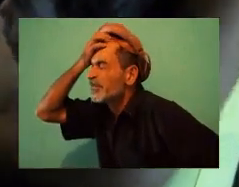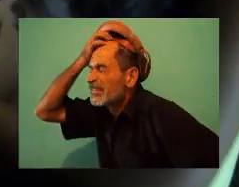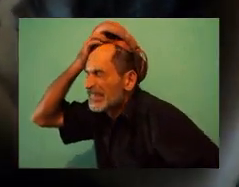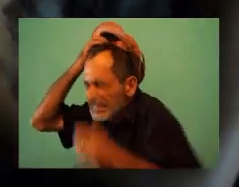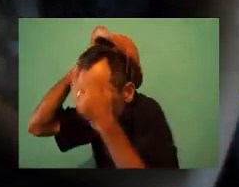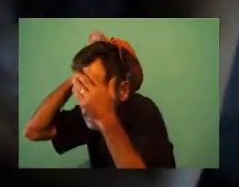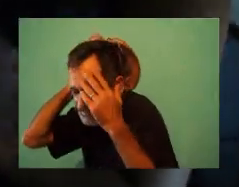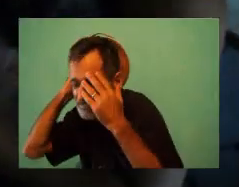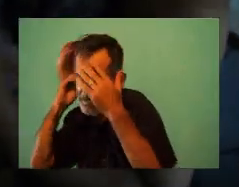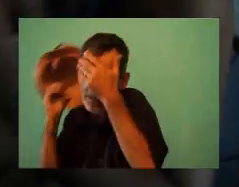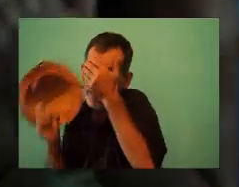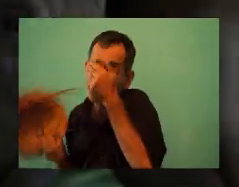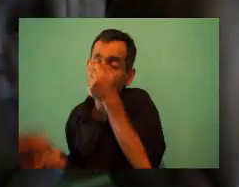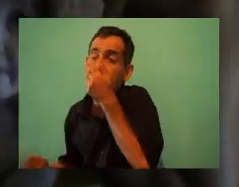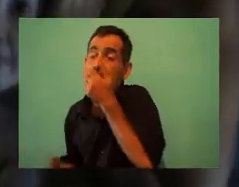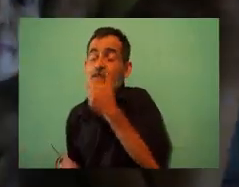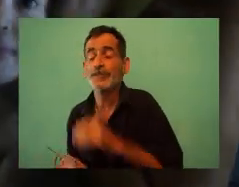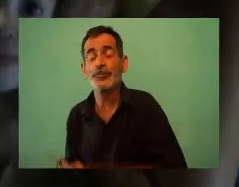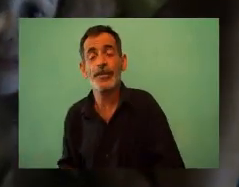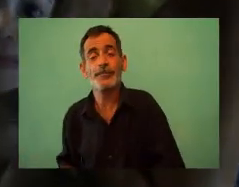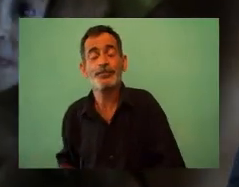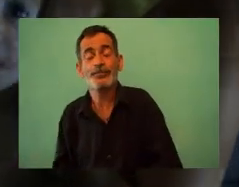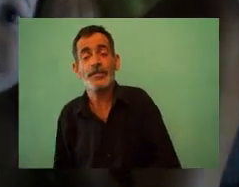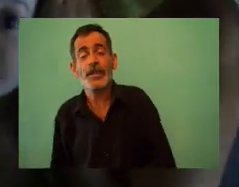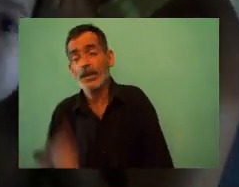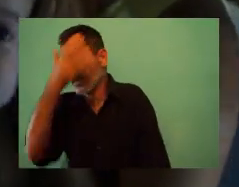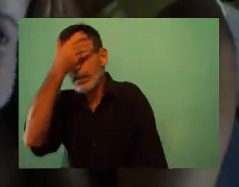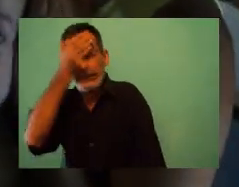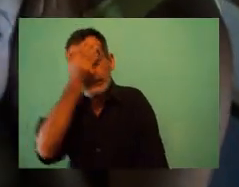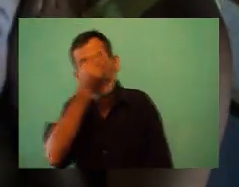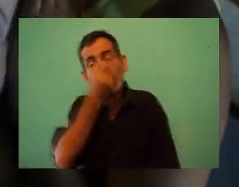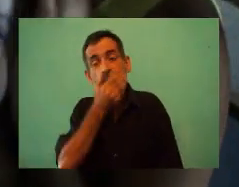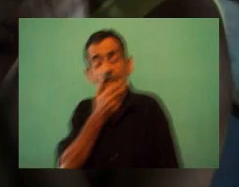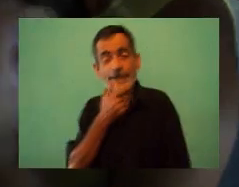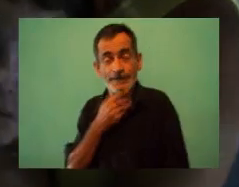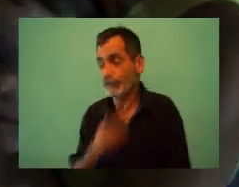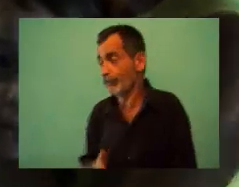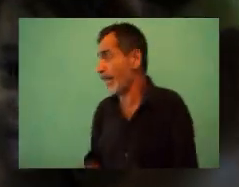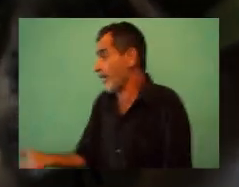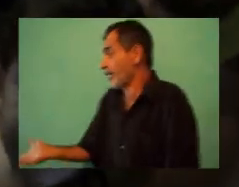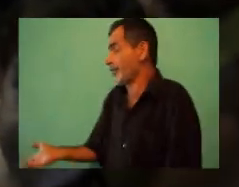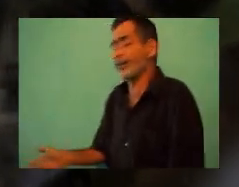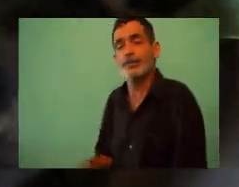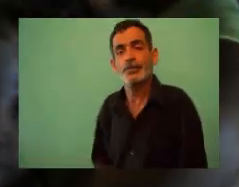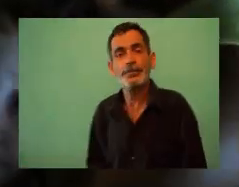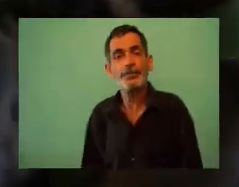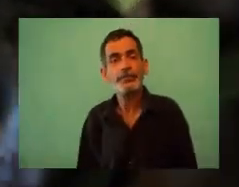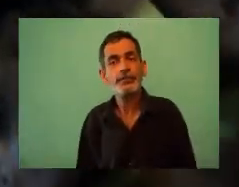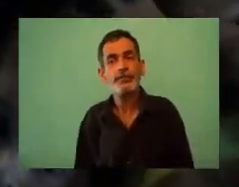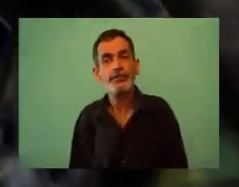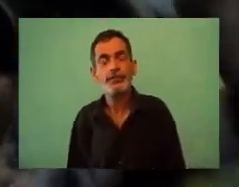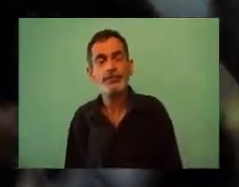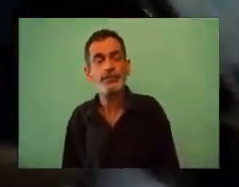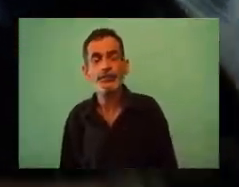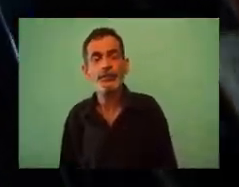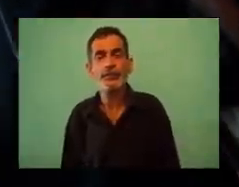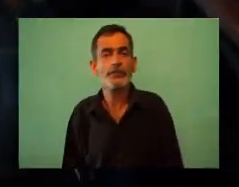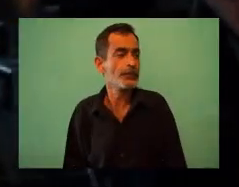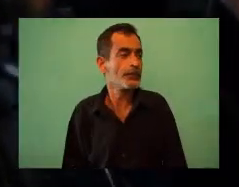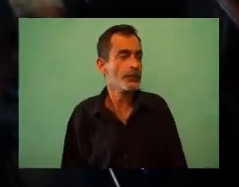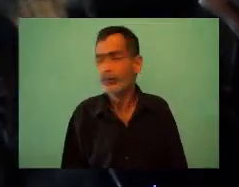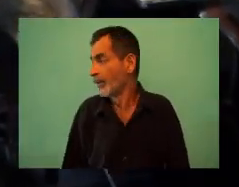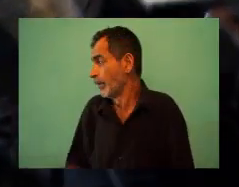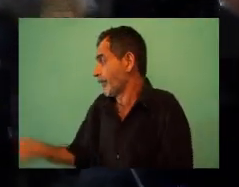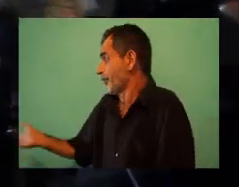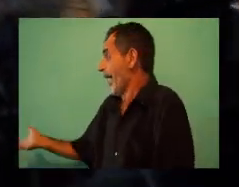parte é assim, porque é uma parte assim, muito repetida Agora a segunda